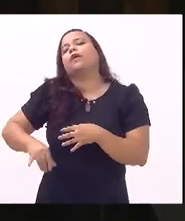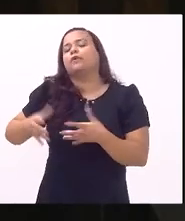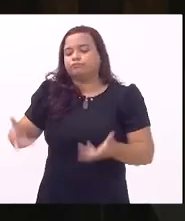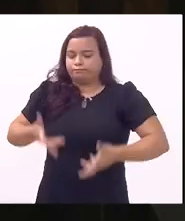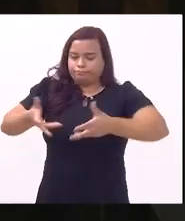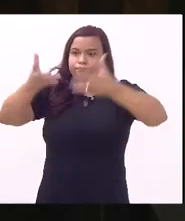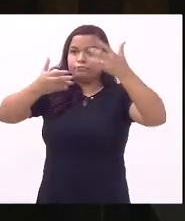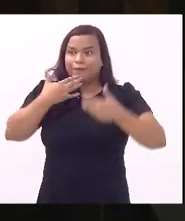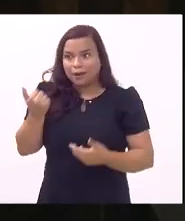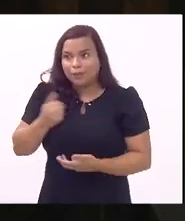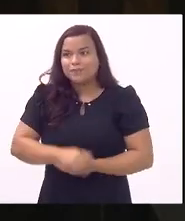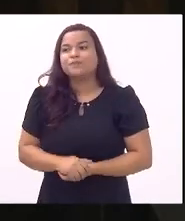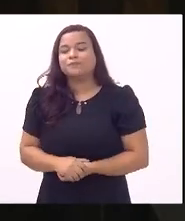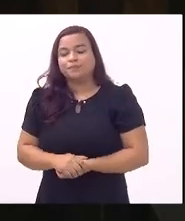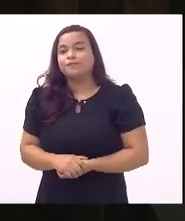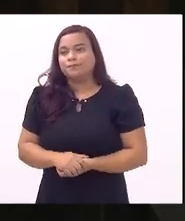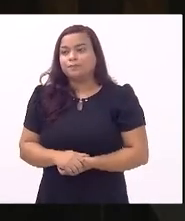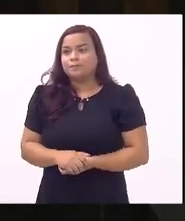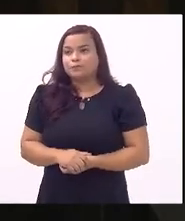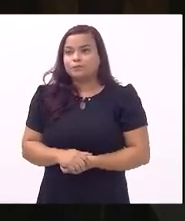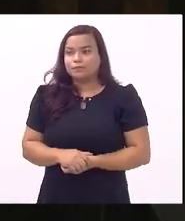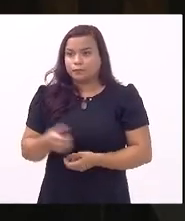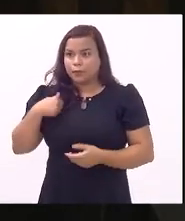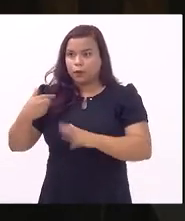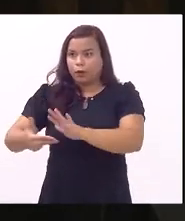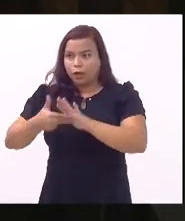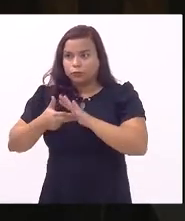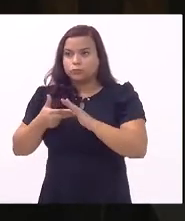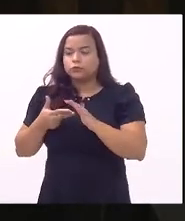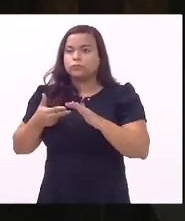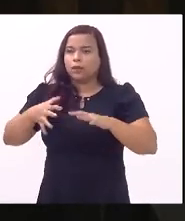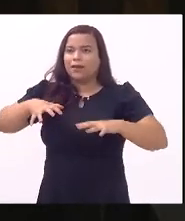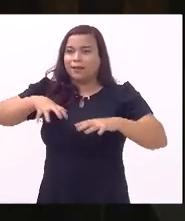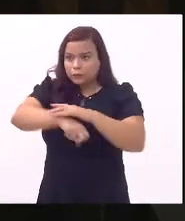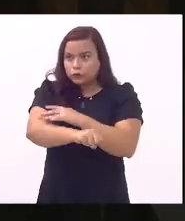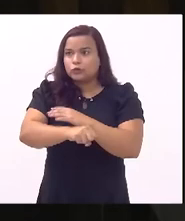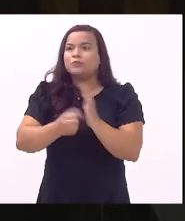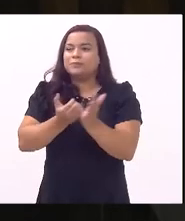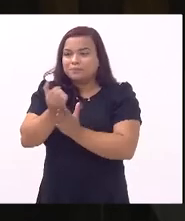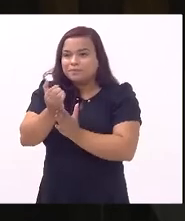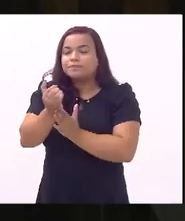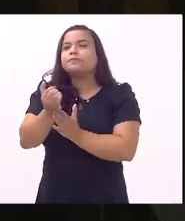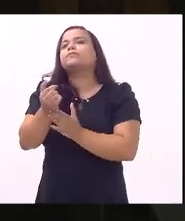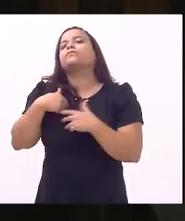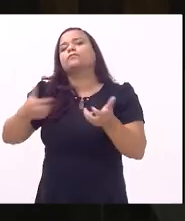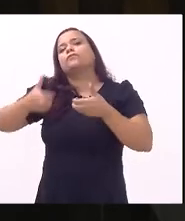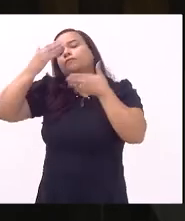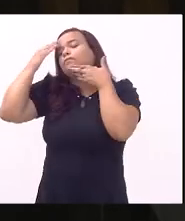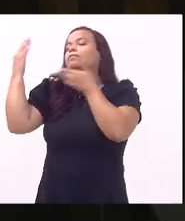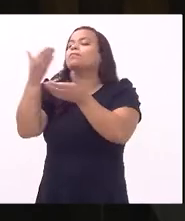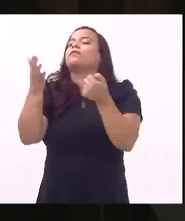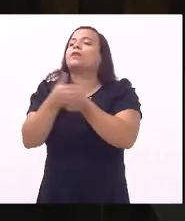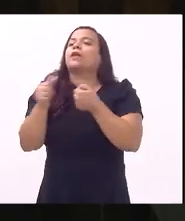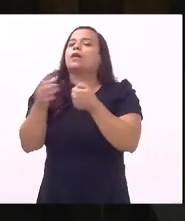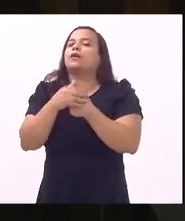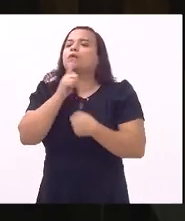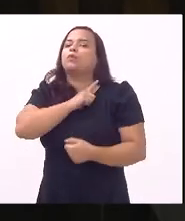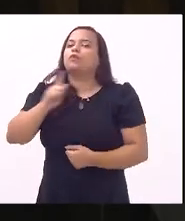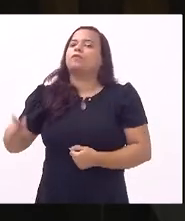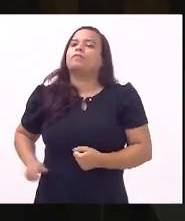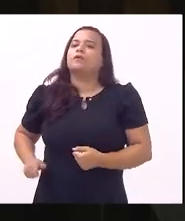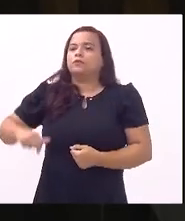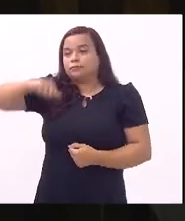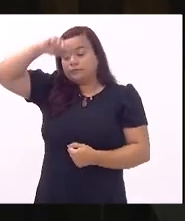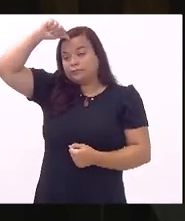melhorar desde que eu assumi o meu mandato queria desde já agradecer o carinho que o nosso governador Cláudio Cárcio tem